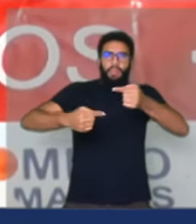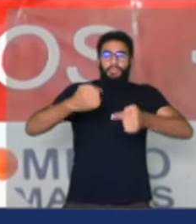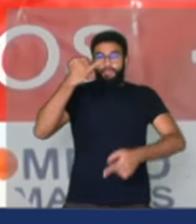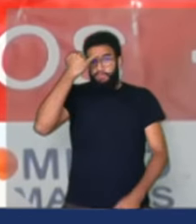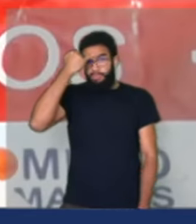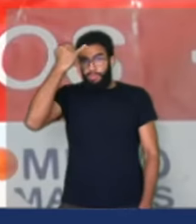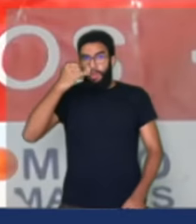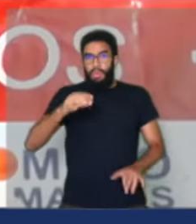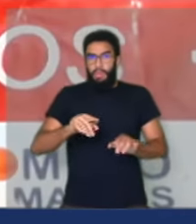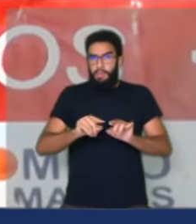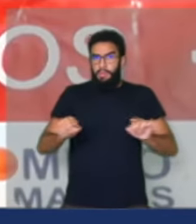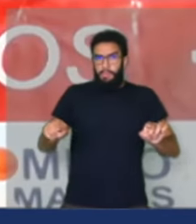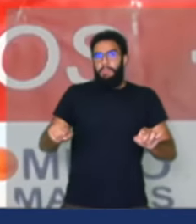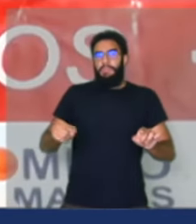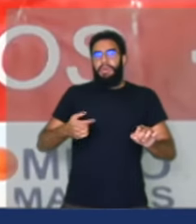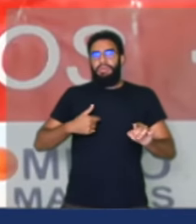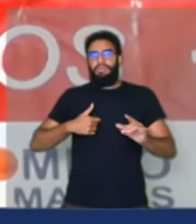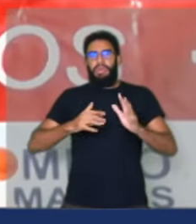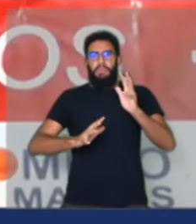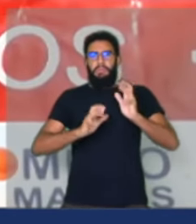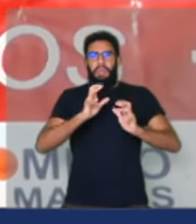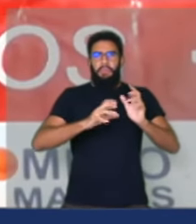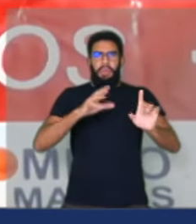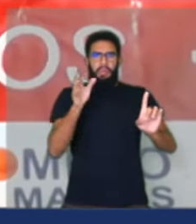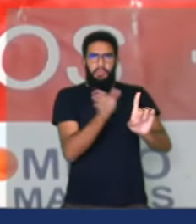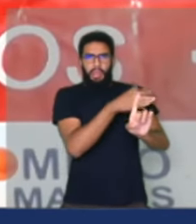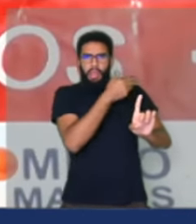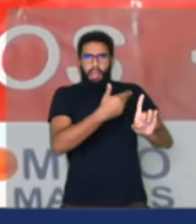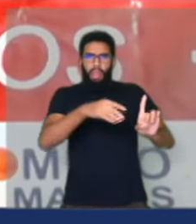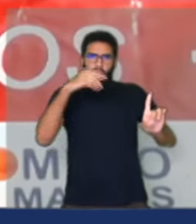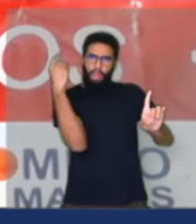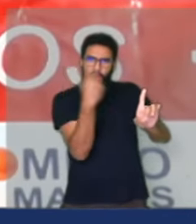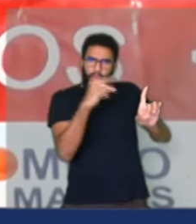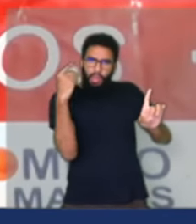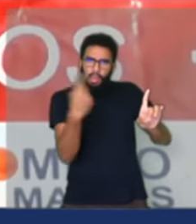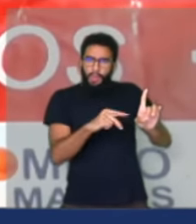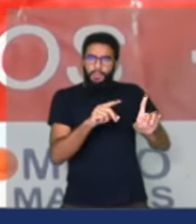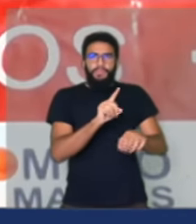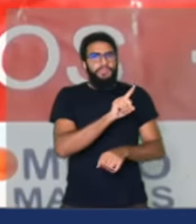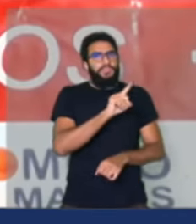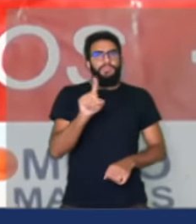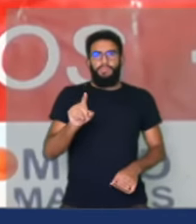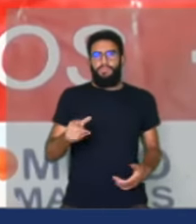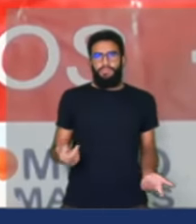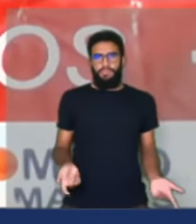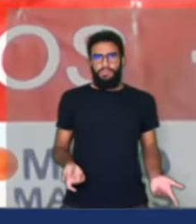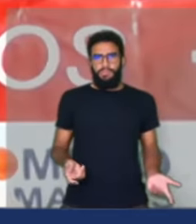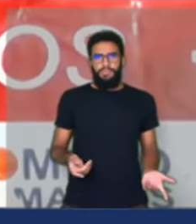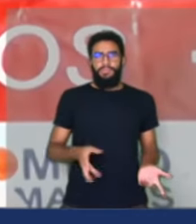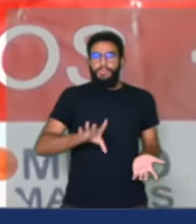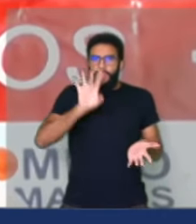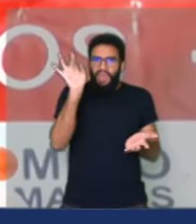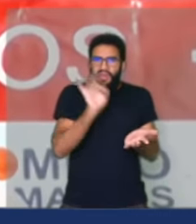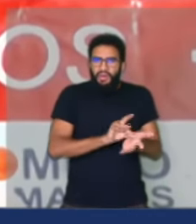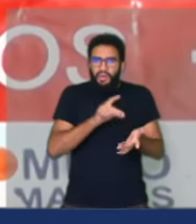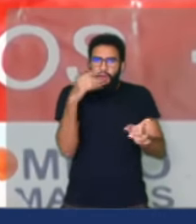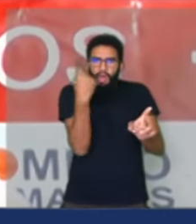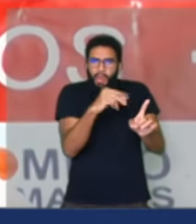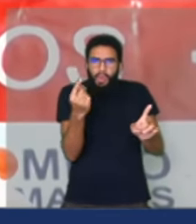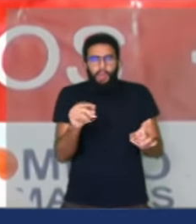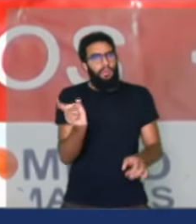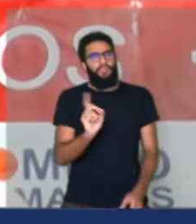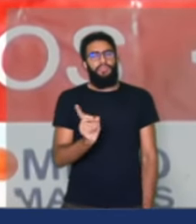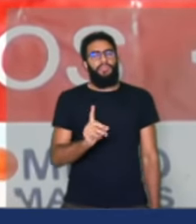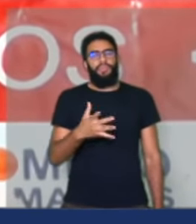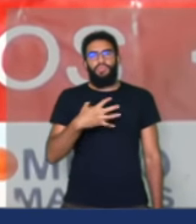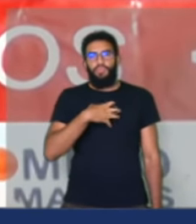mas não na briga, na ofensa, na agressão, nas vias de fato. Não é esse o jeito